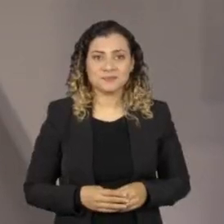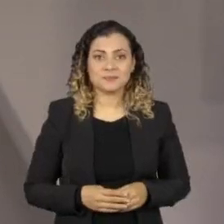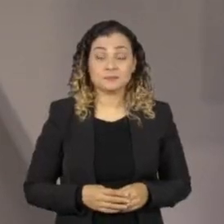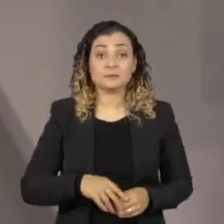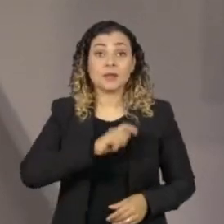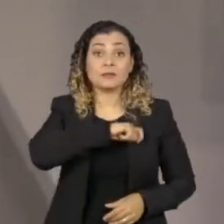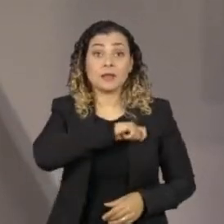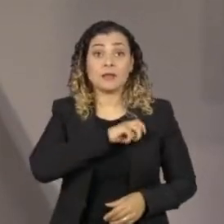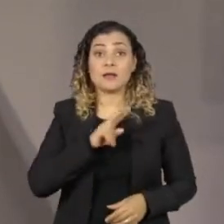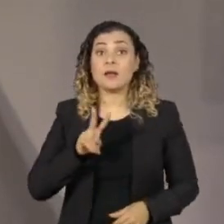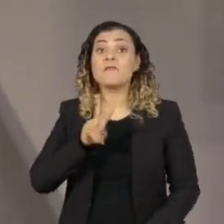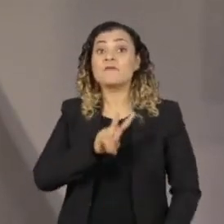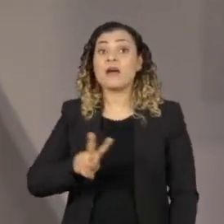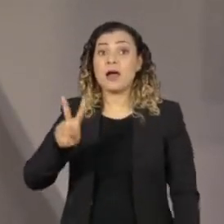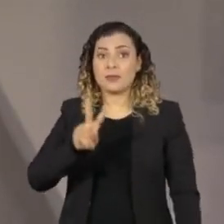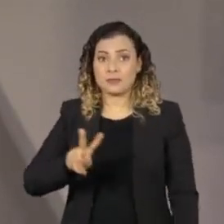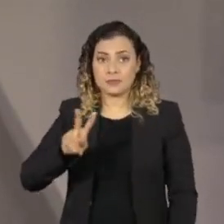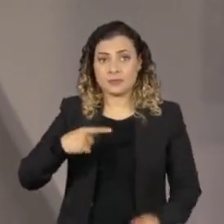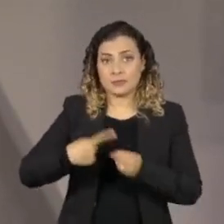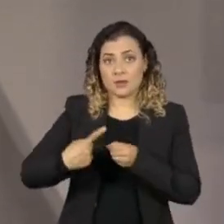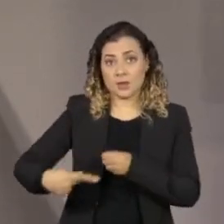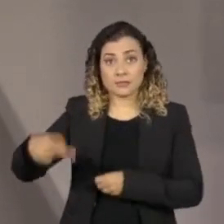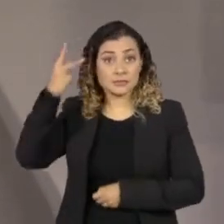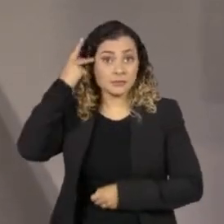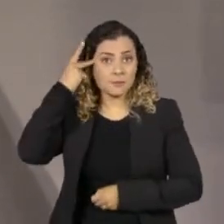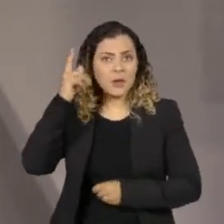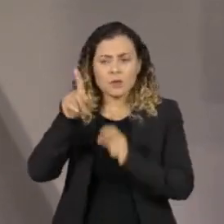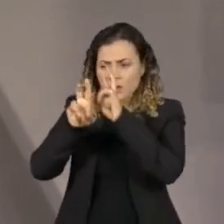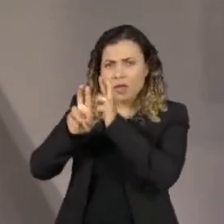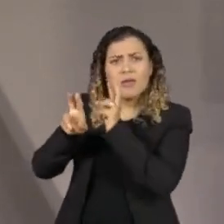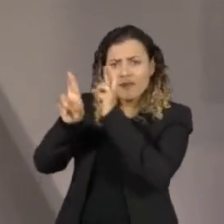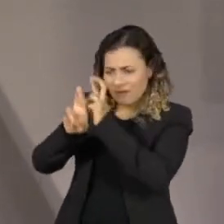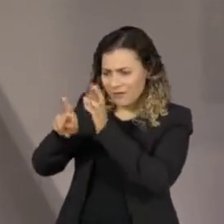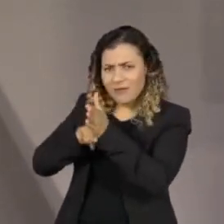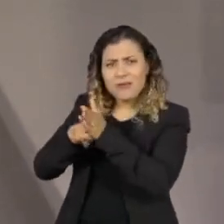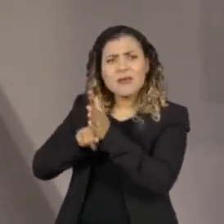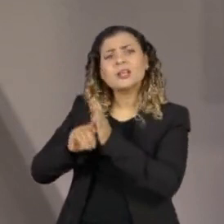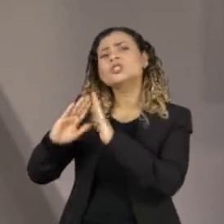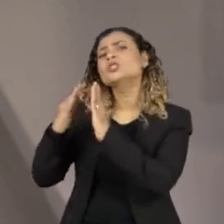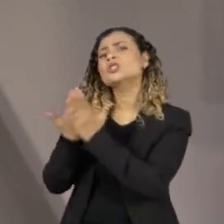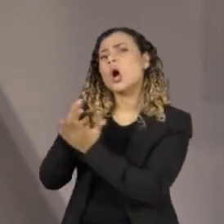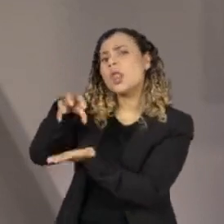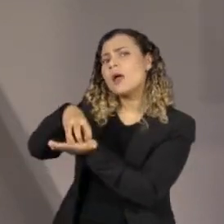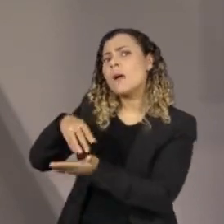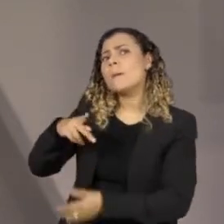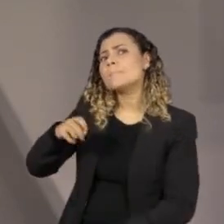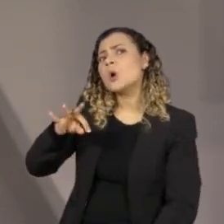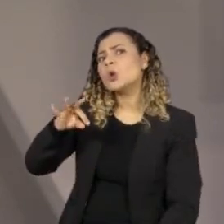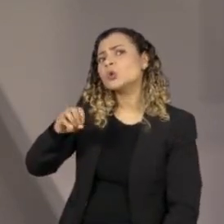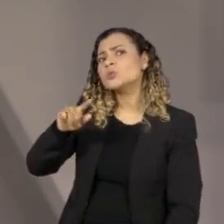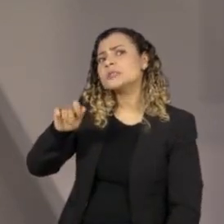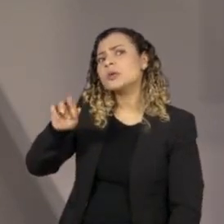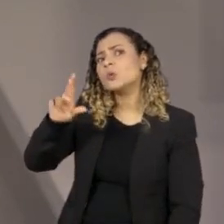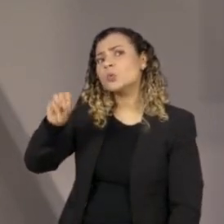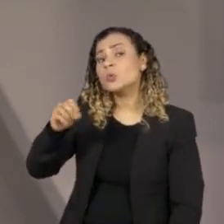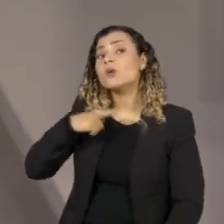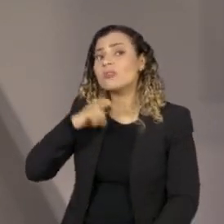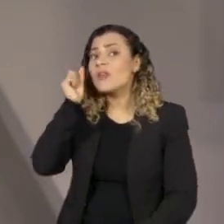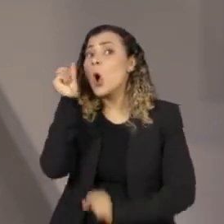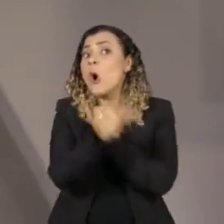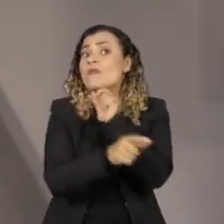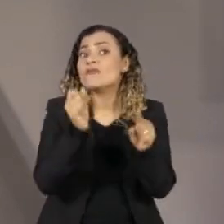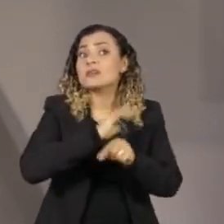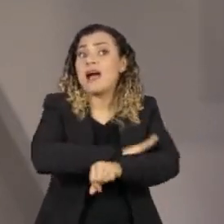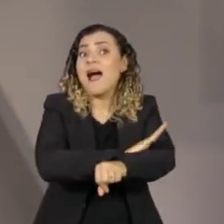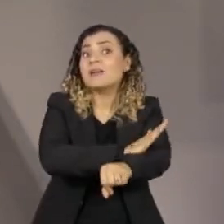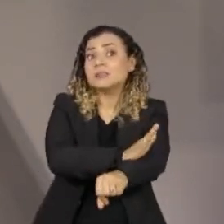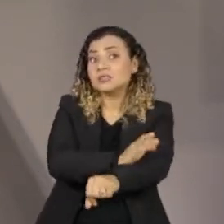A Secretaria de Valinhos, no interior de São Paulo, investiga alunos da unidade do Colégio Porto Seguro, na cidade, que fizeram ofensas racistas